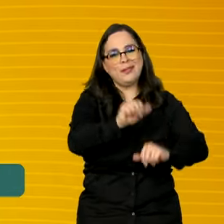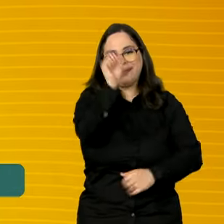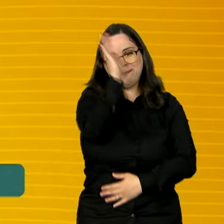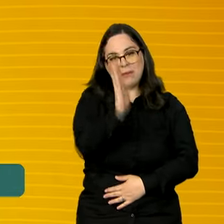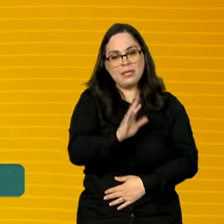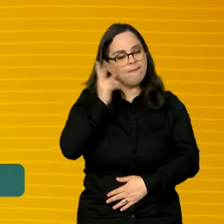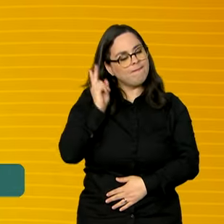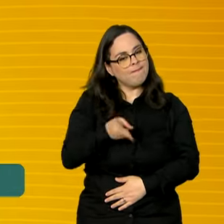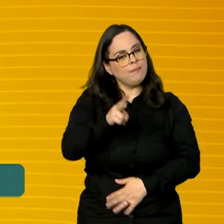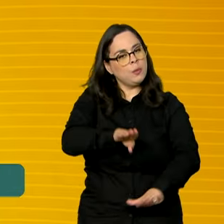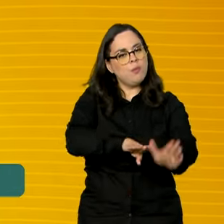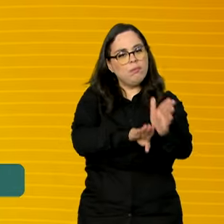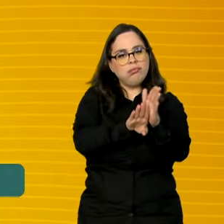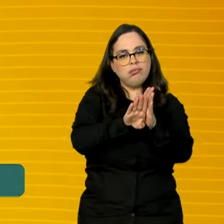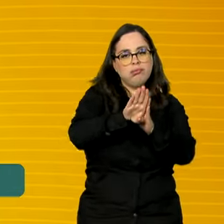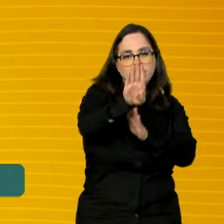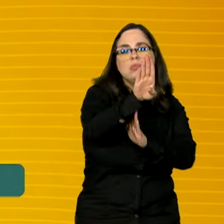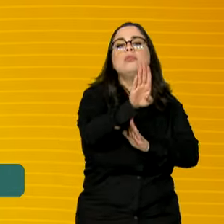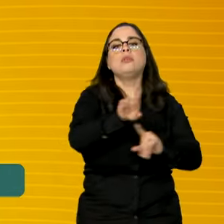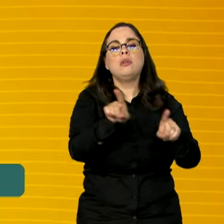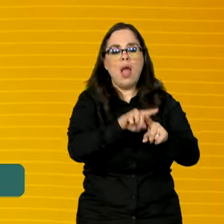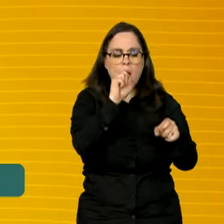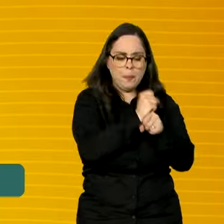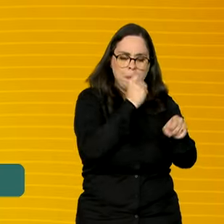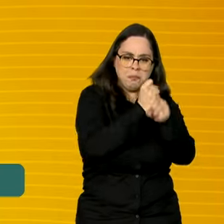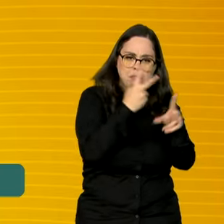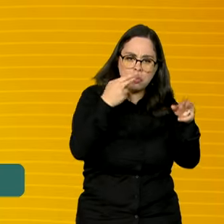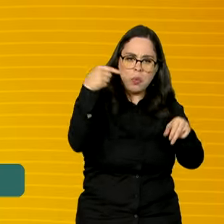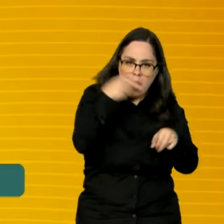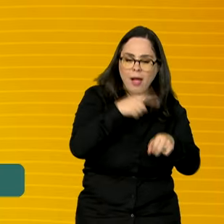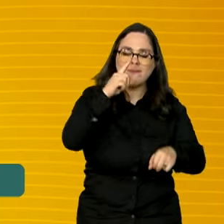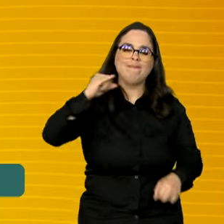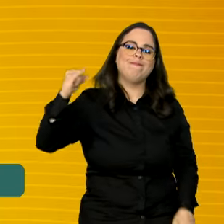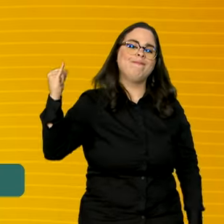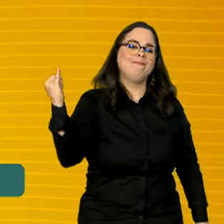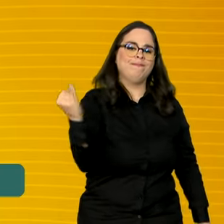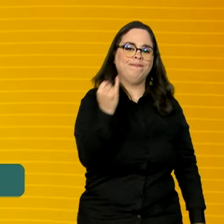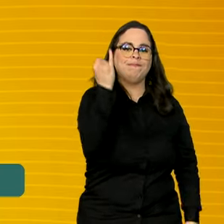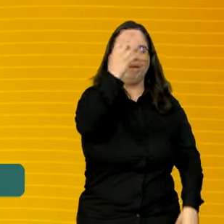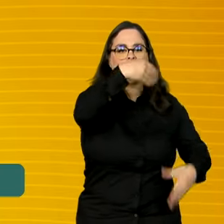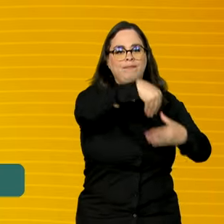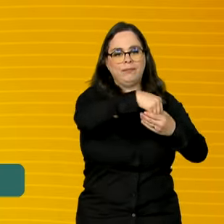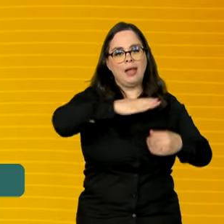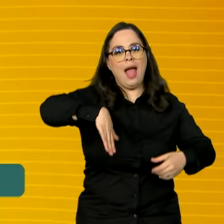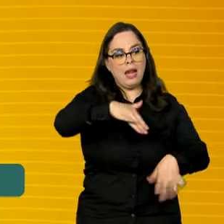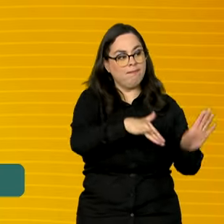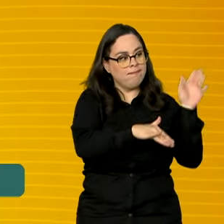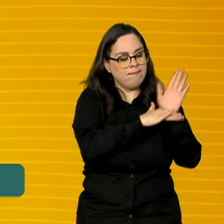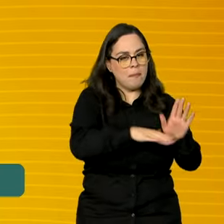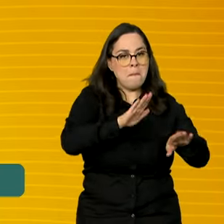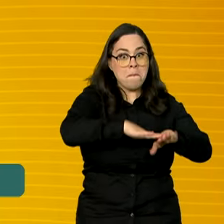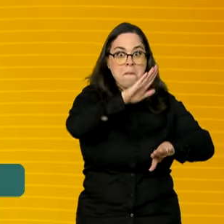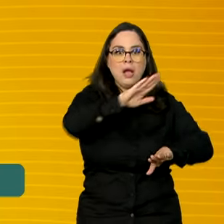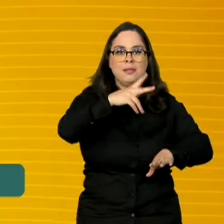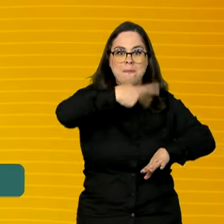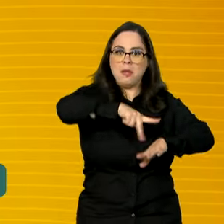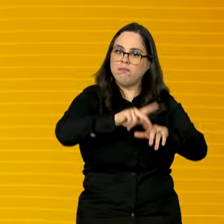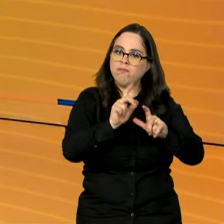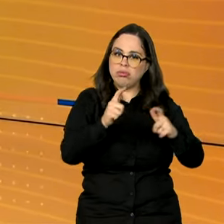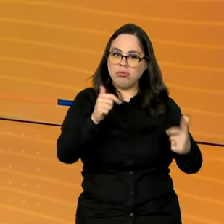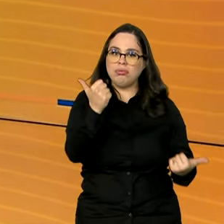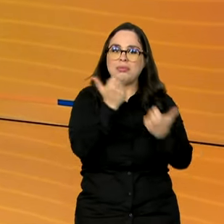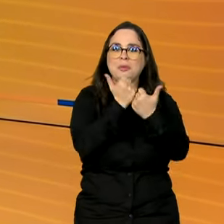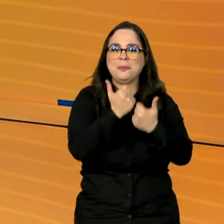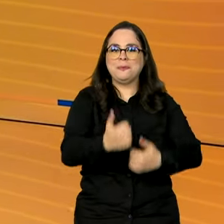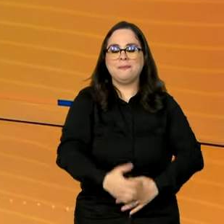Brasil segue avançando e obras como essas são fundamentais para ajudar ainda mais o país a continuar crescendo.